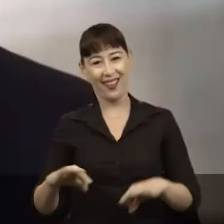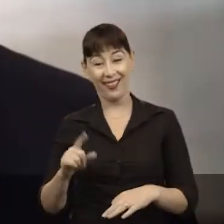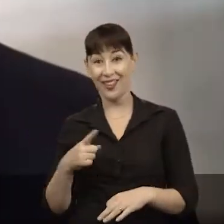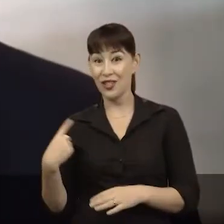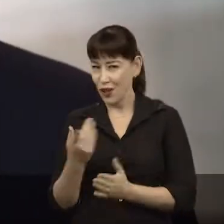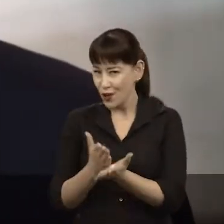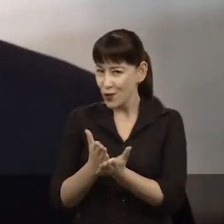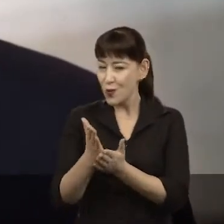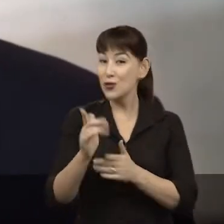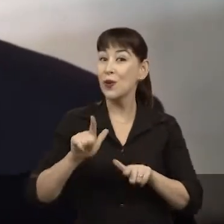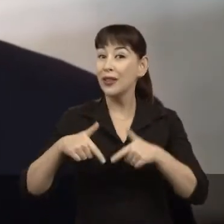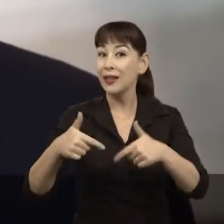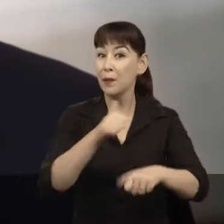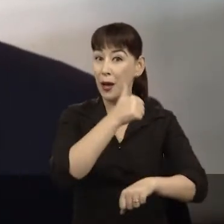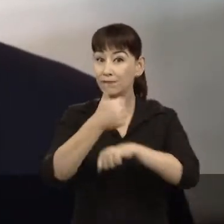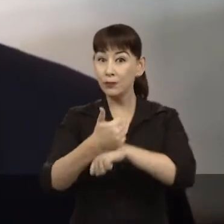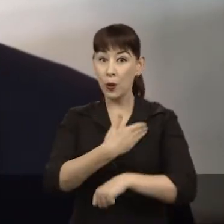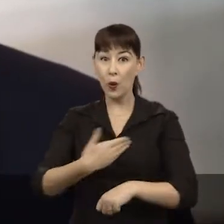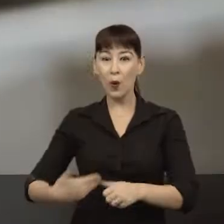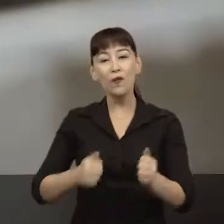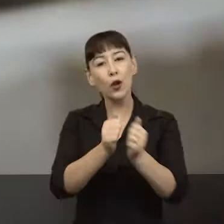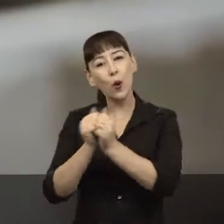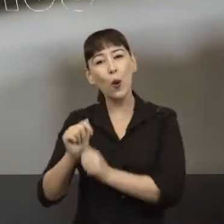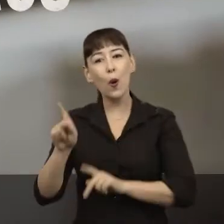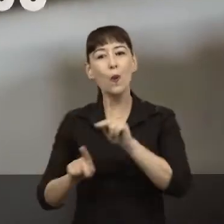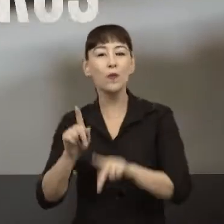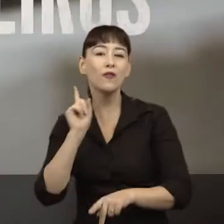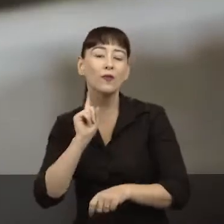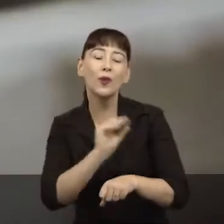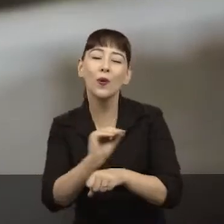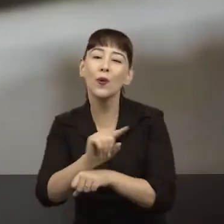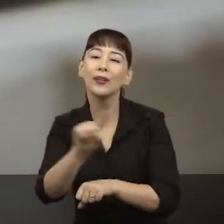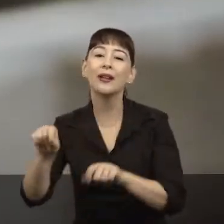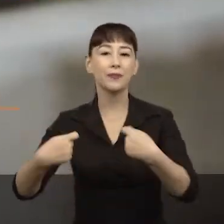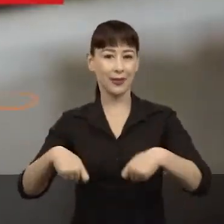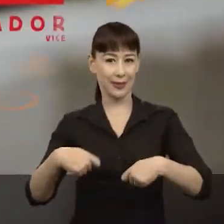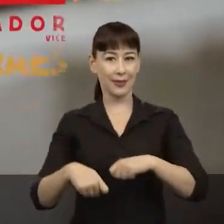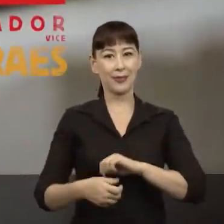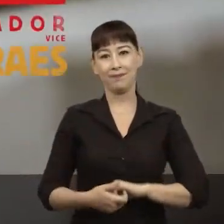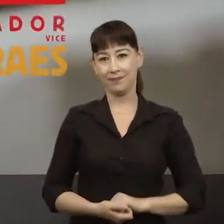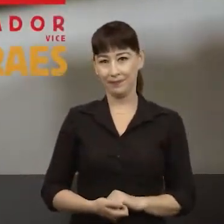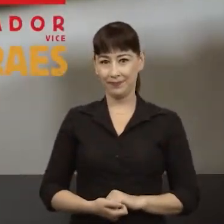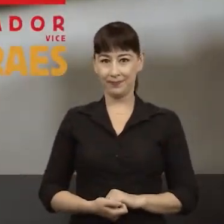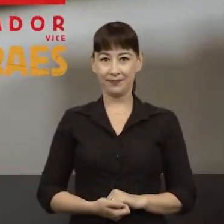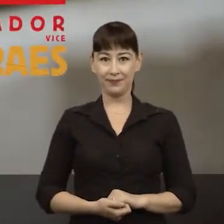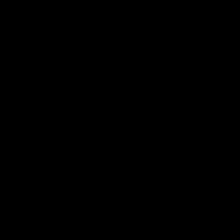certeza, nós vamos continuar governando ao lado dos mineiros, cuidando sempre dos que mais precisam.